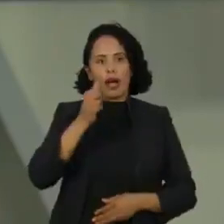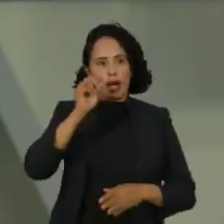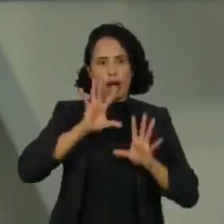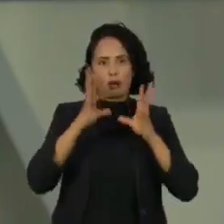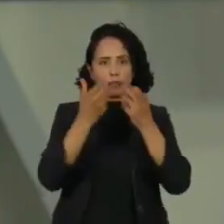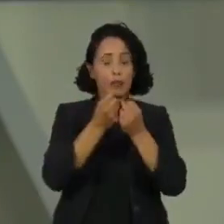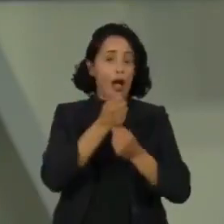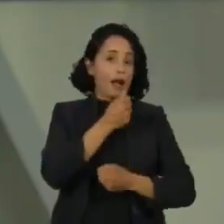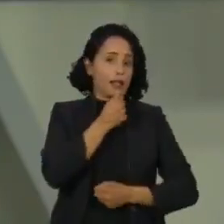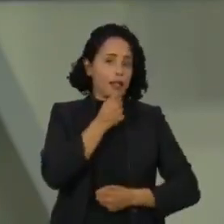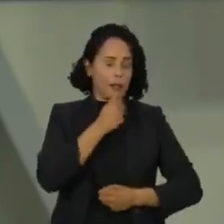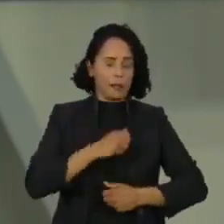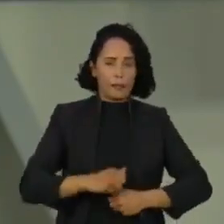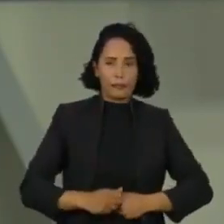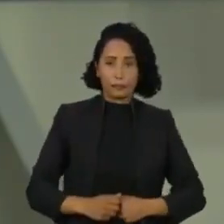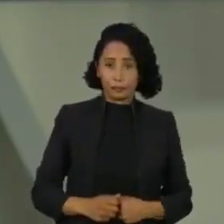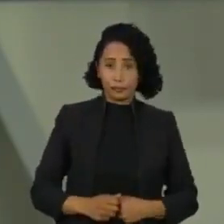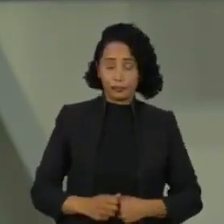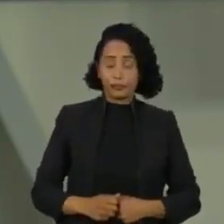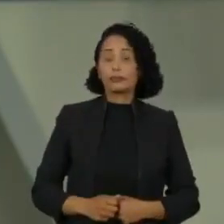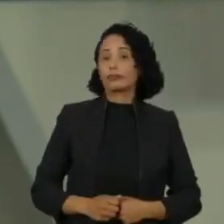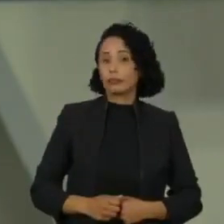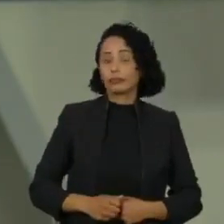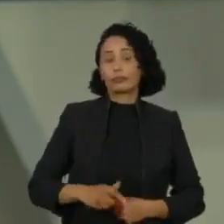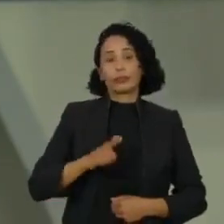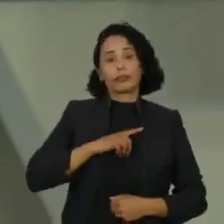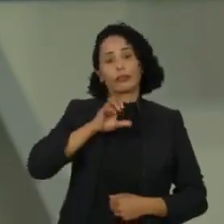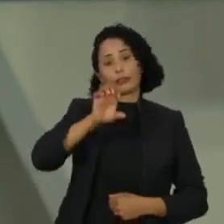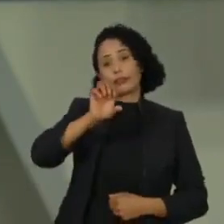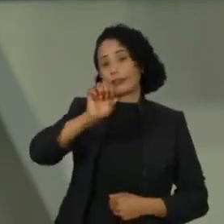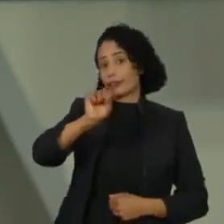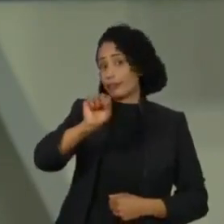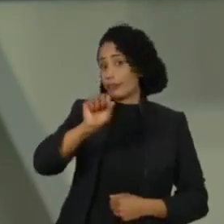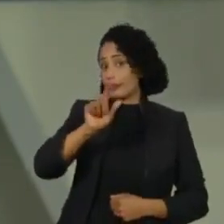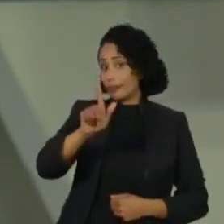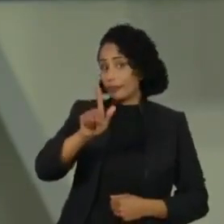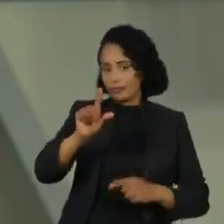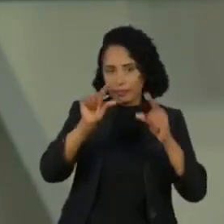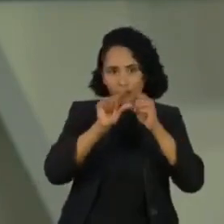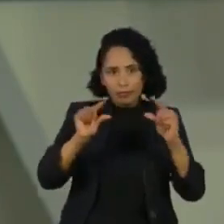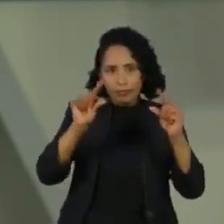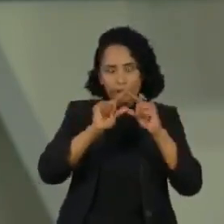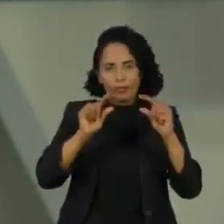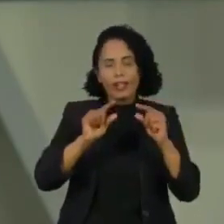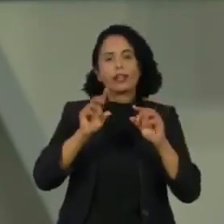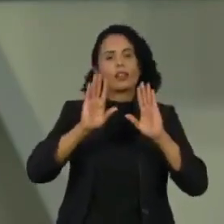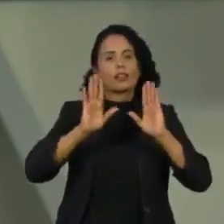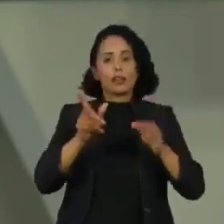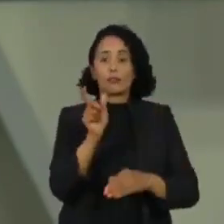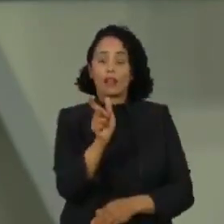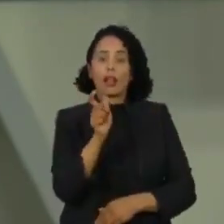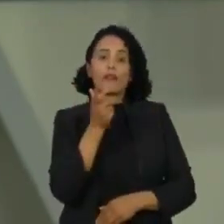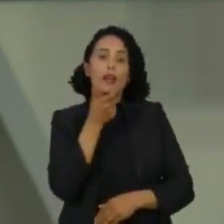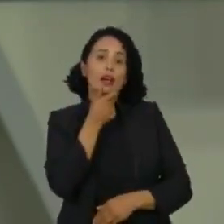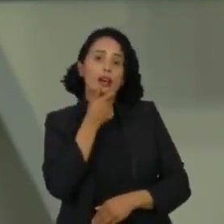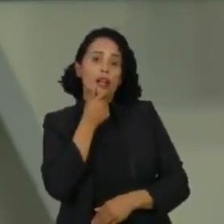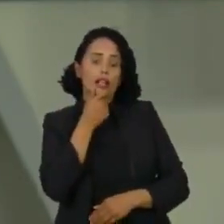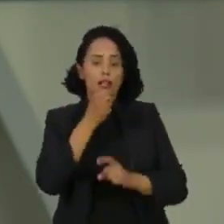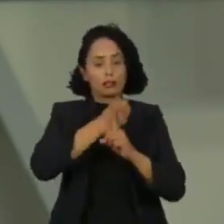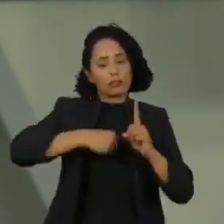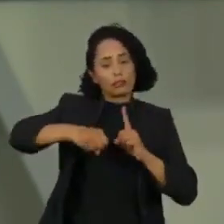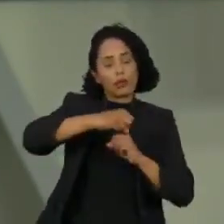A sigla do momento no mundo corporativo é ESG, das palavras em inglês para as questões ambientais, sociais e de